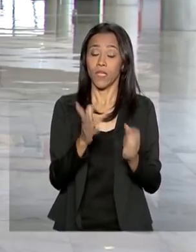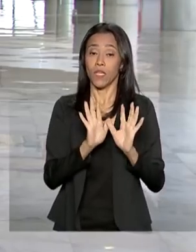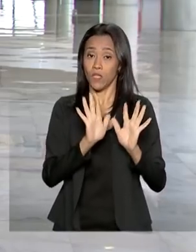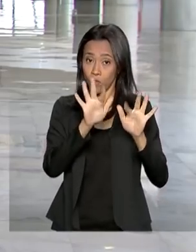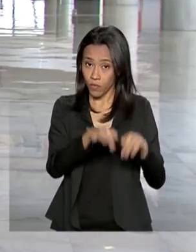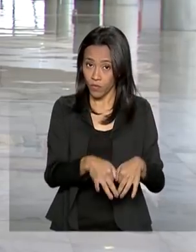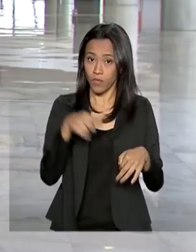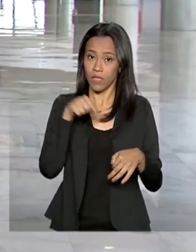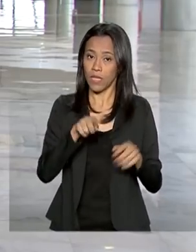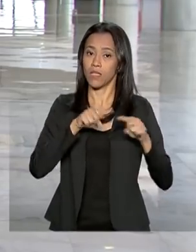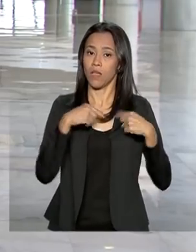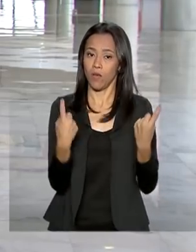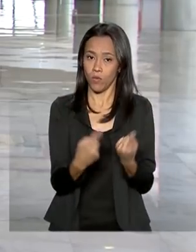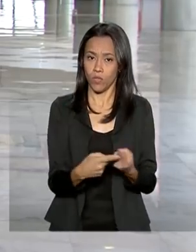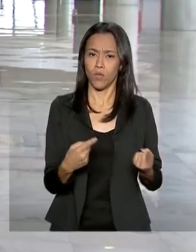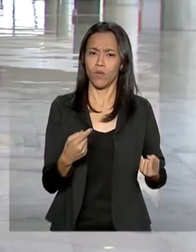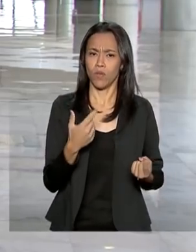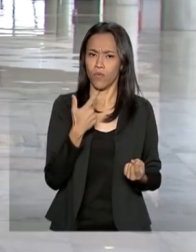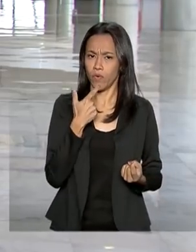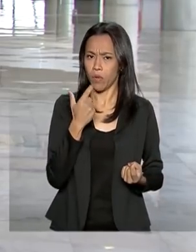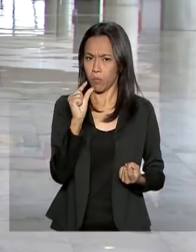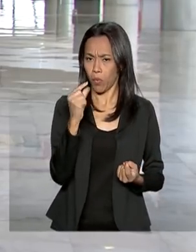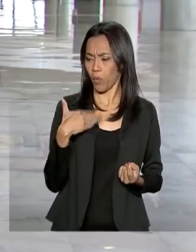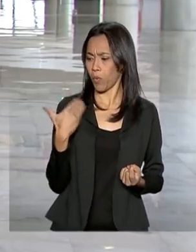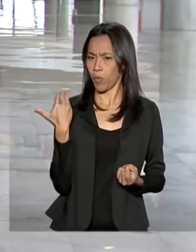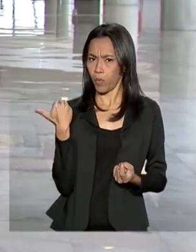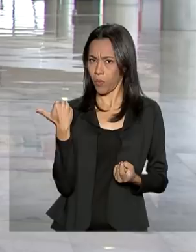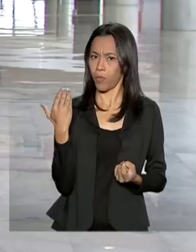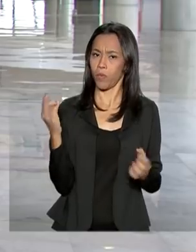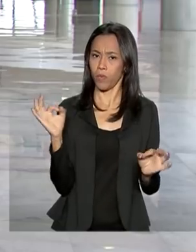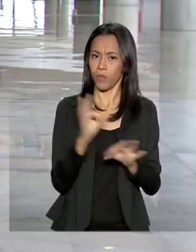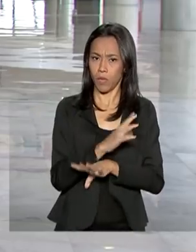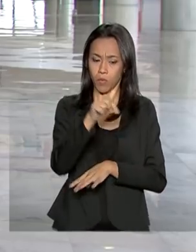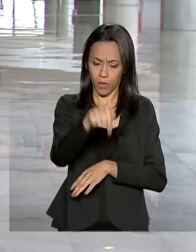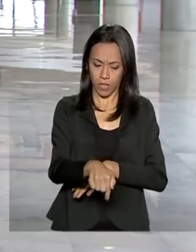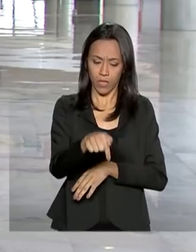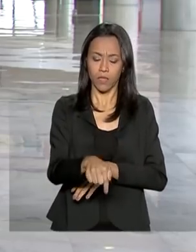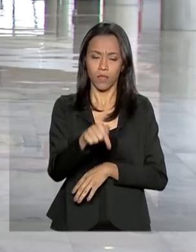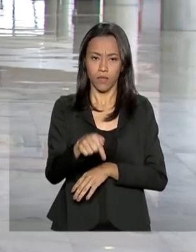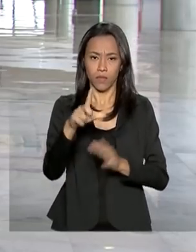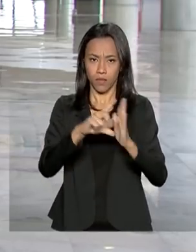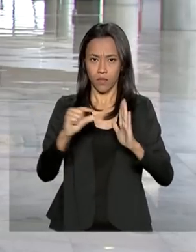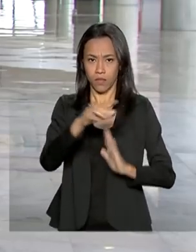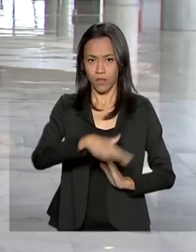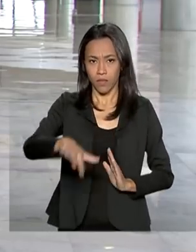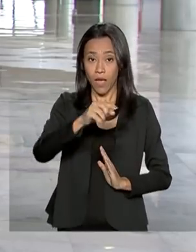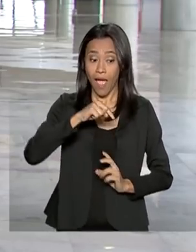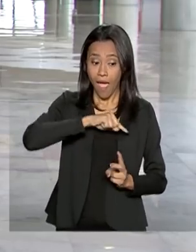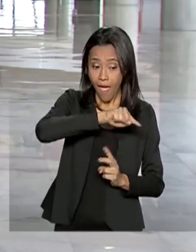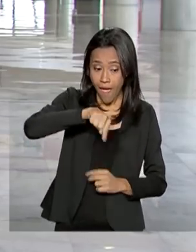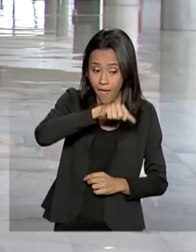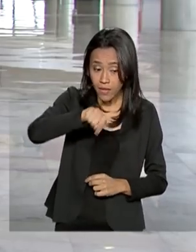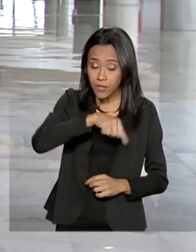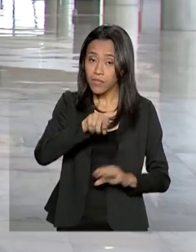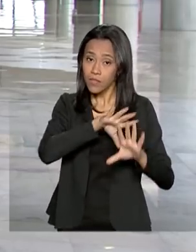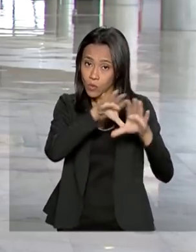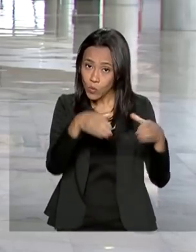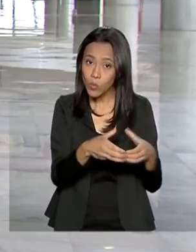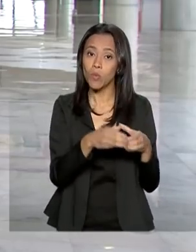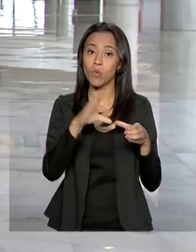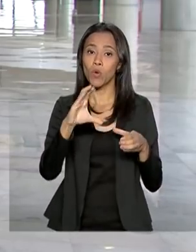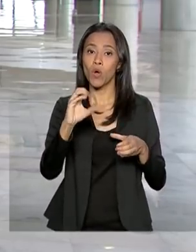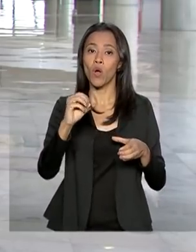ao final dessa reunião que terminou agora há pouco, aqui no Palácio do Planalto, essas confederações divulgaram uma carta